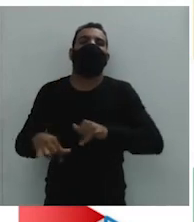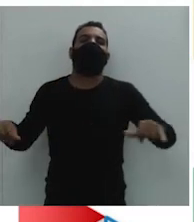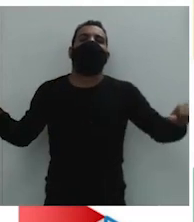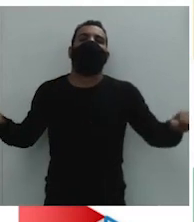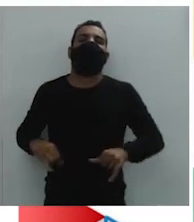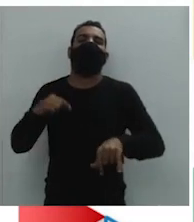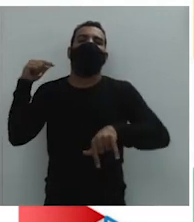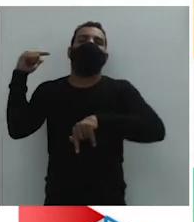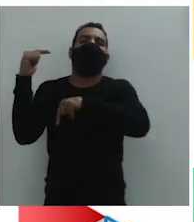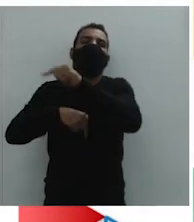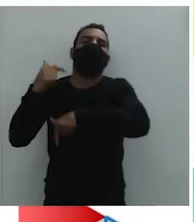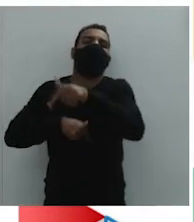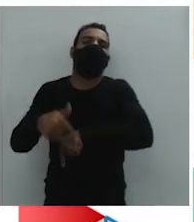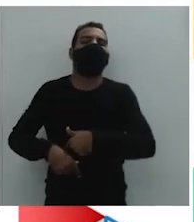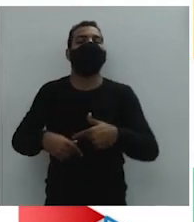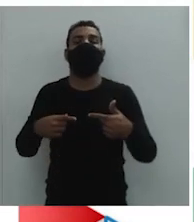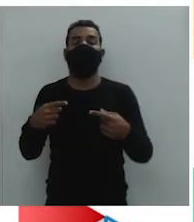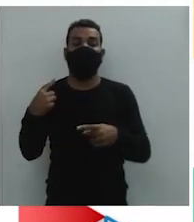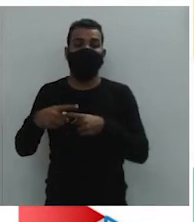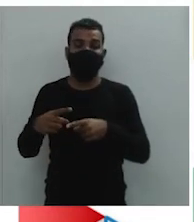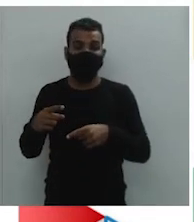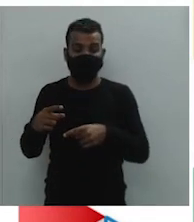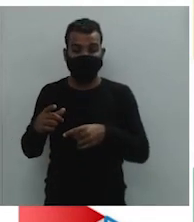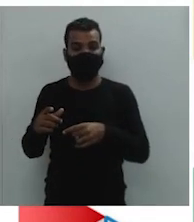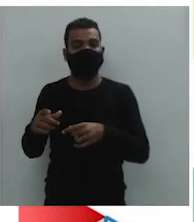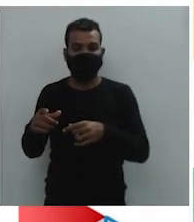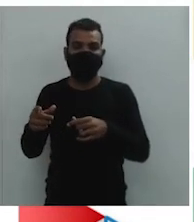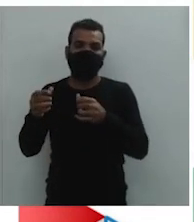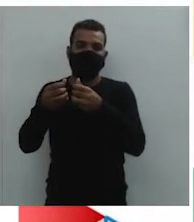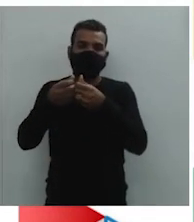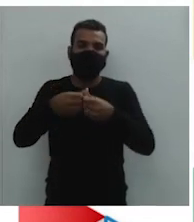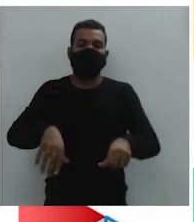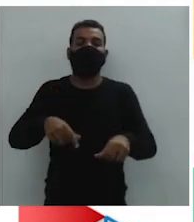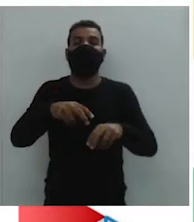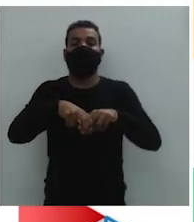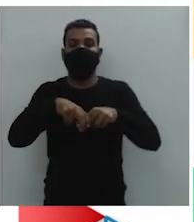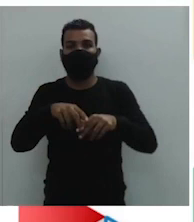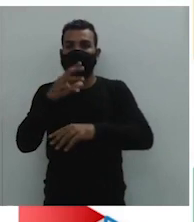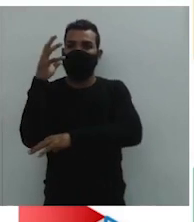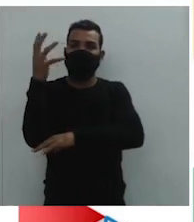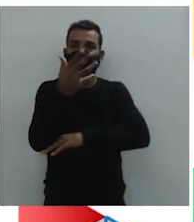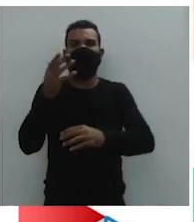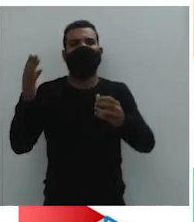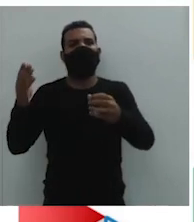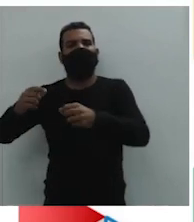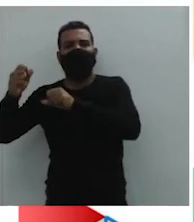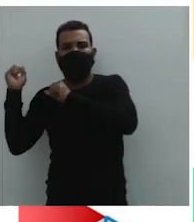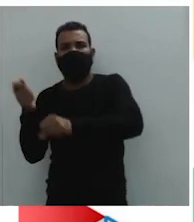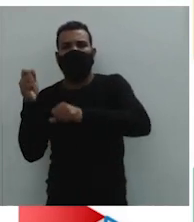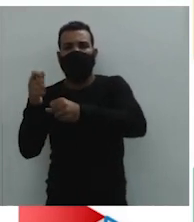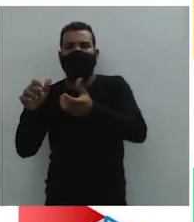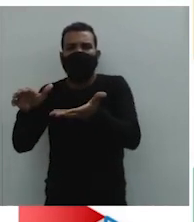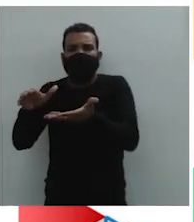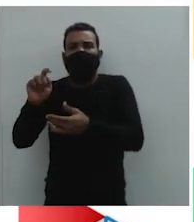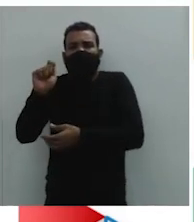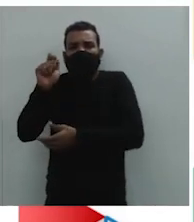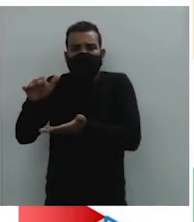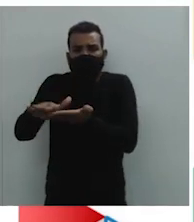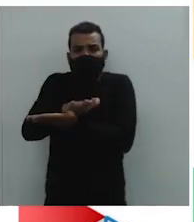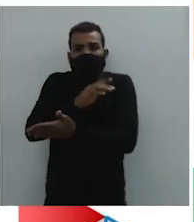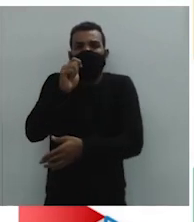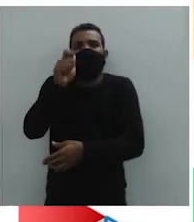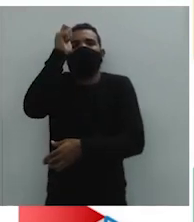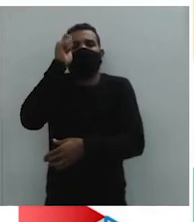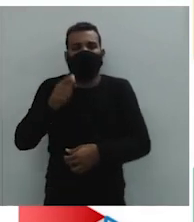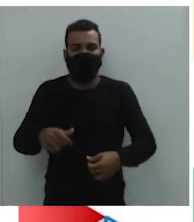extremamente, né? Vamos dizer assim, degradante também, né? A questão da Mata Atlântica. Que foi responsável... Responsável, preste